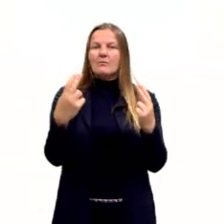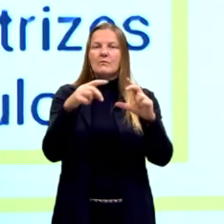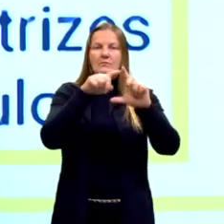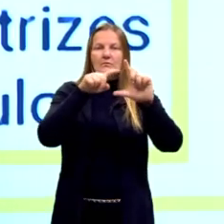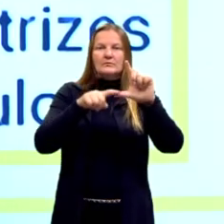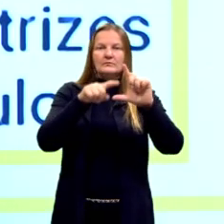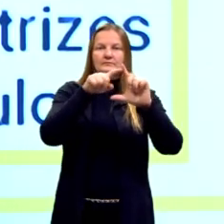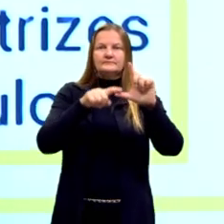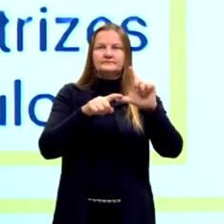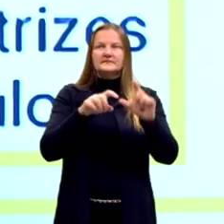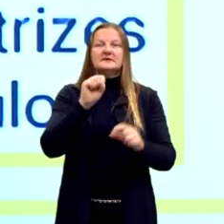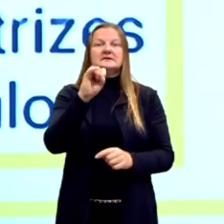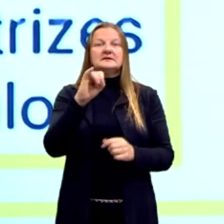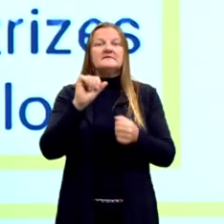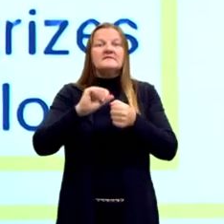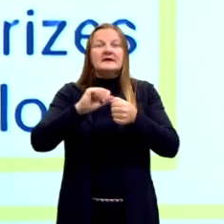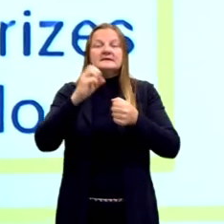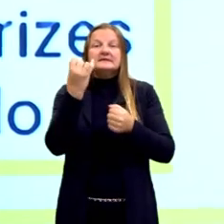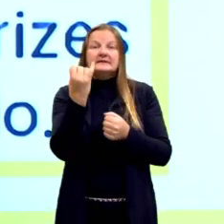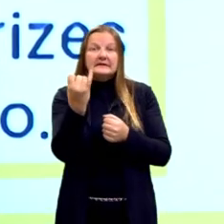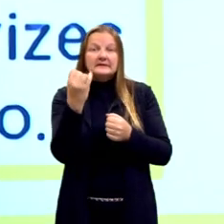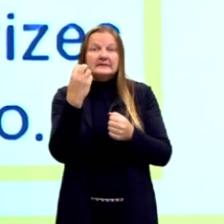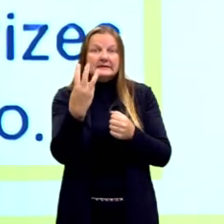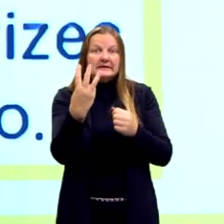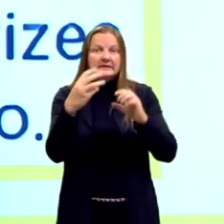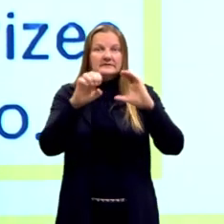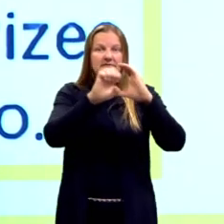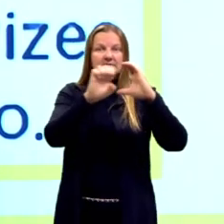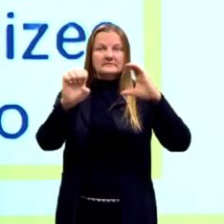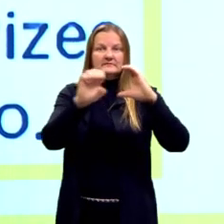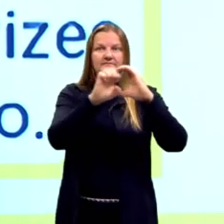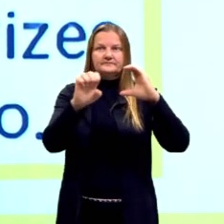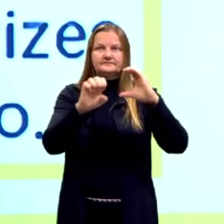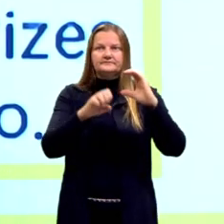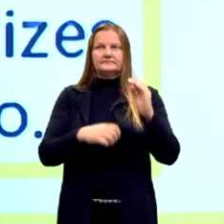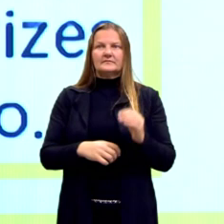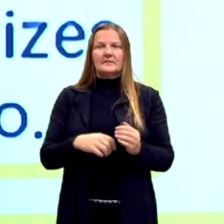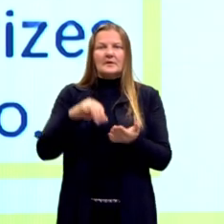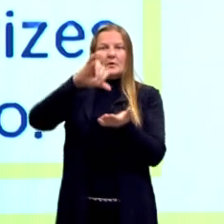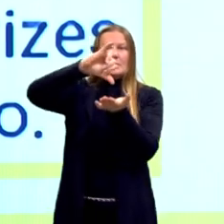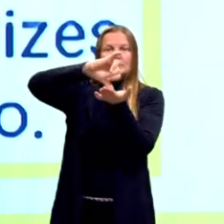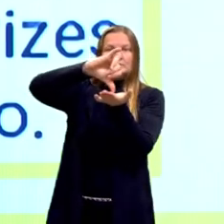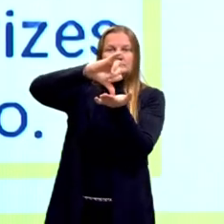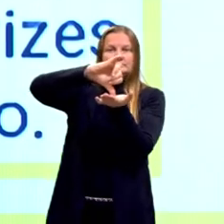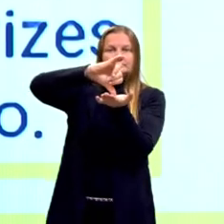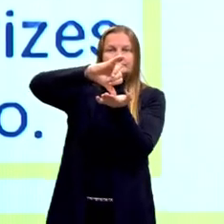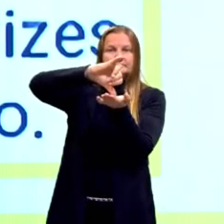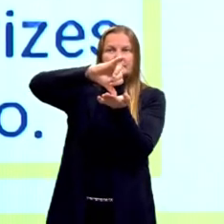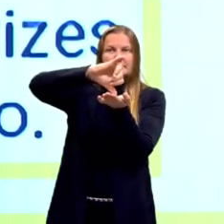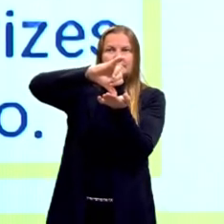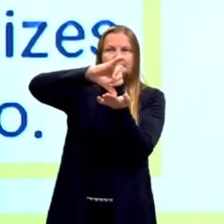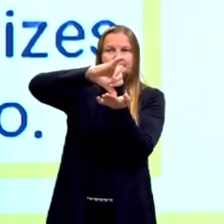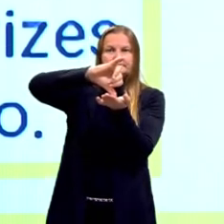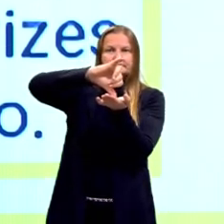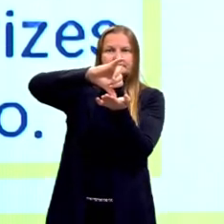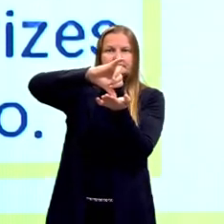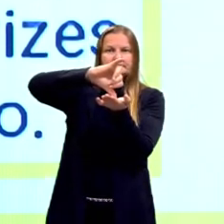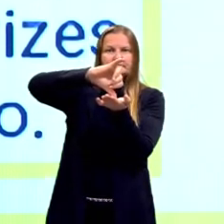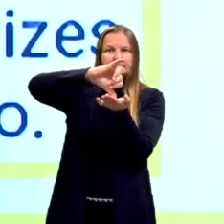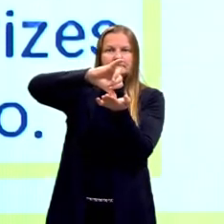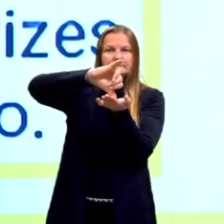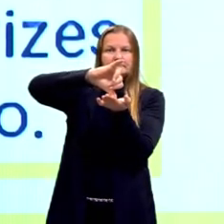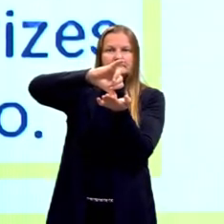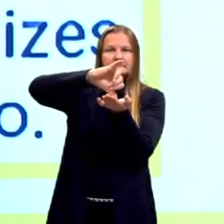traçarmos as três bissetrizes de um triângulo, nós temos esse ponto de encontro, que recebe o nome de